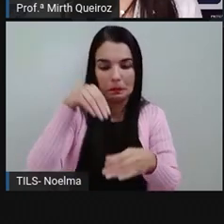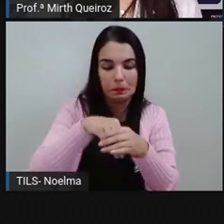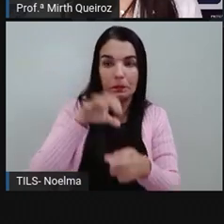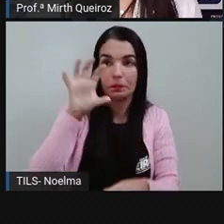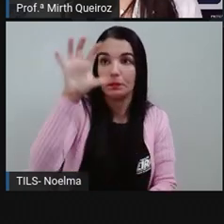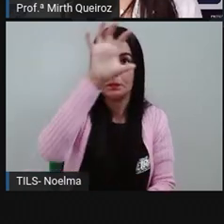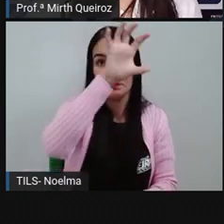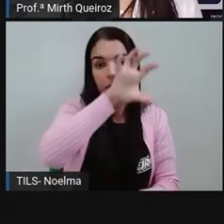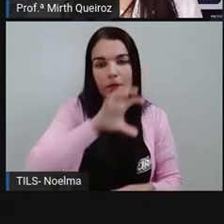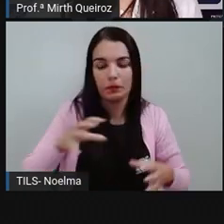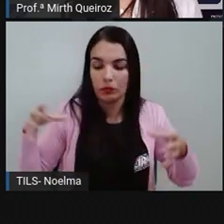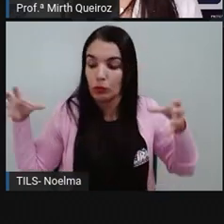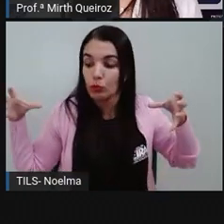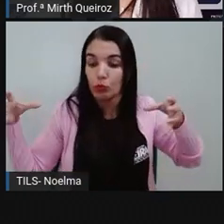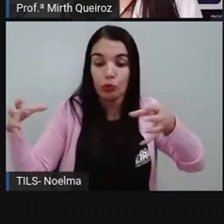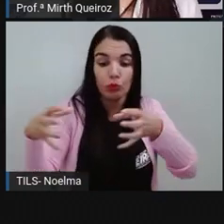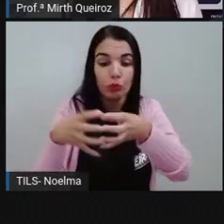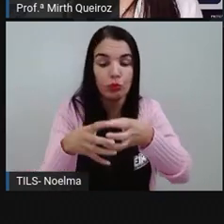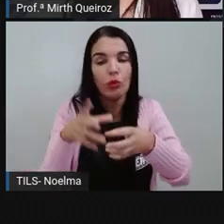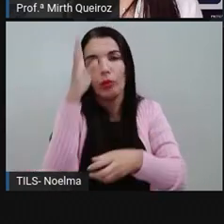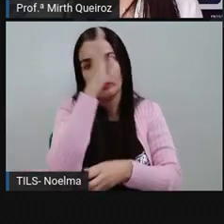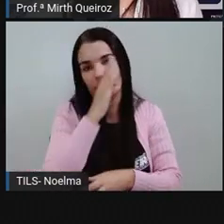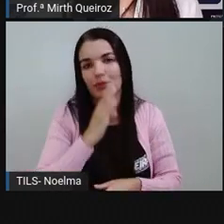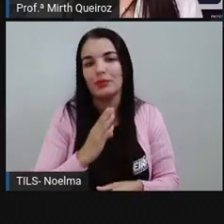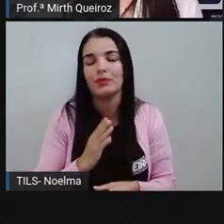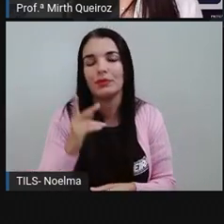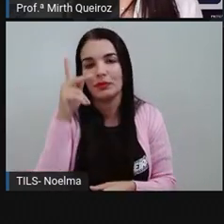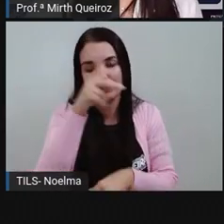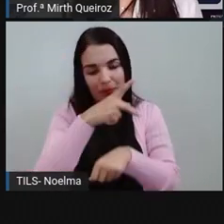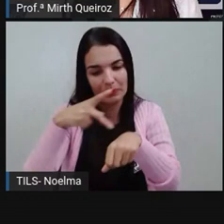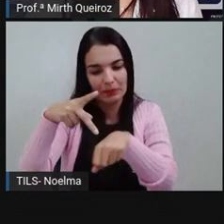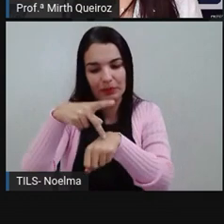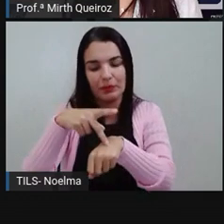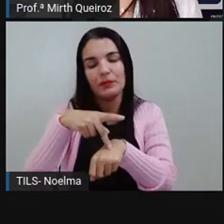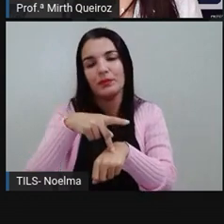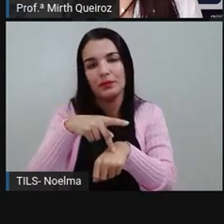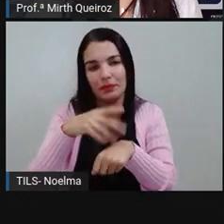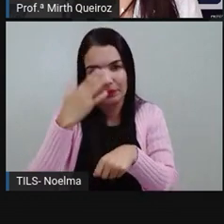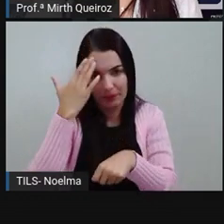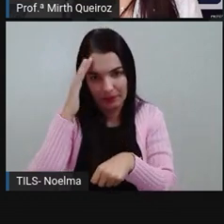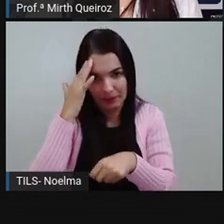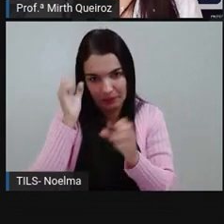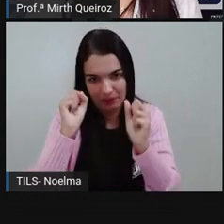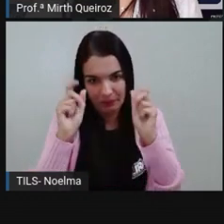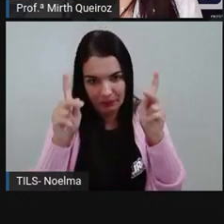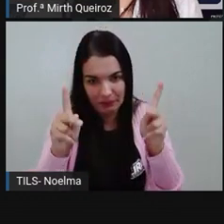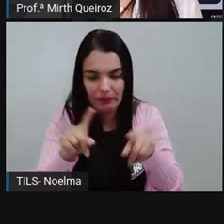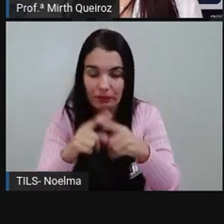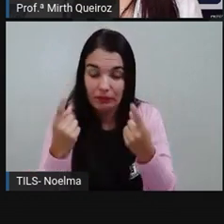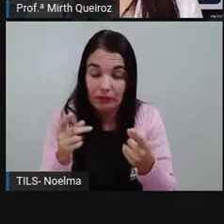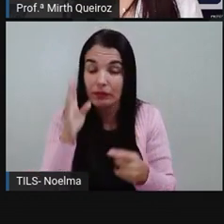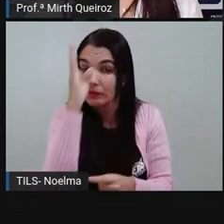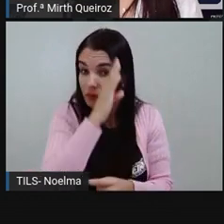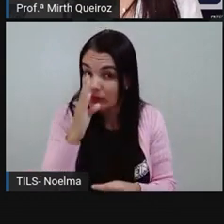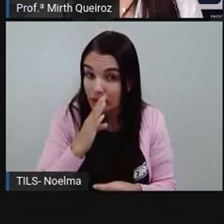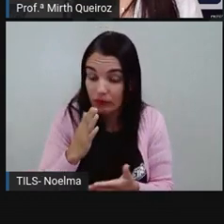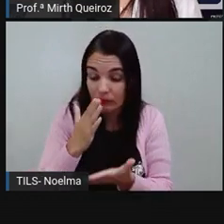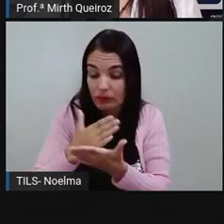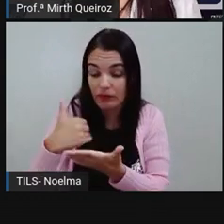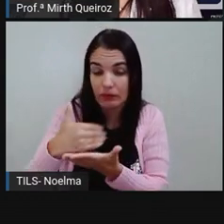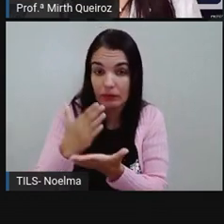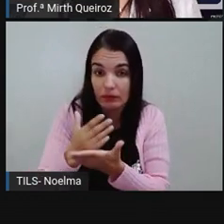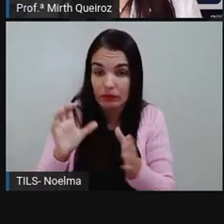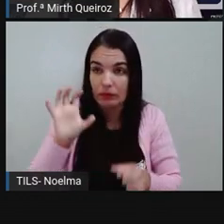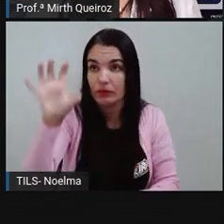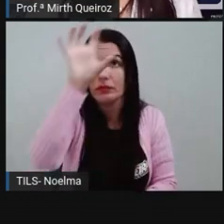regiões vão compor aí o nosso país, que é o Brasil, certo? Então, o Brasil, ele é dividido